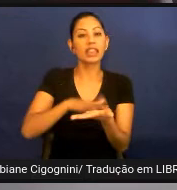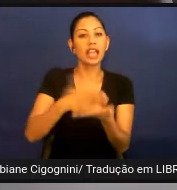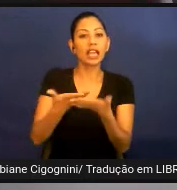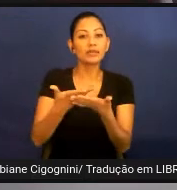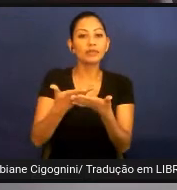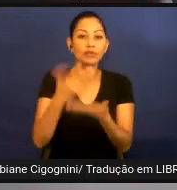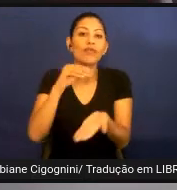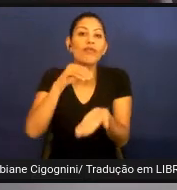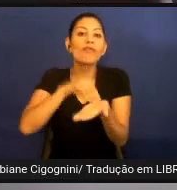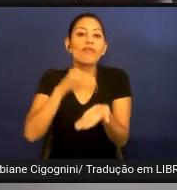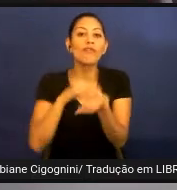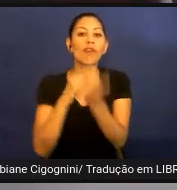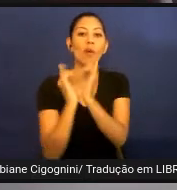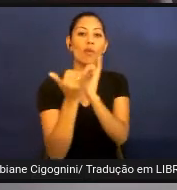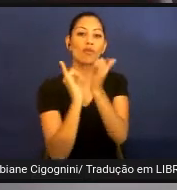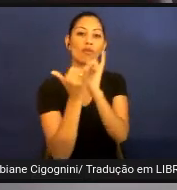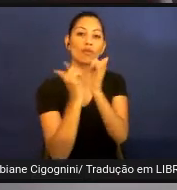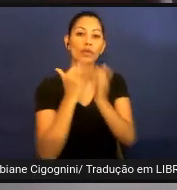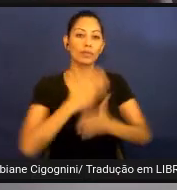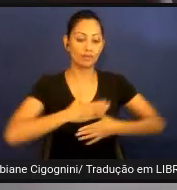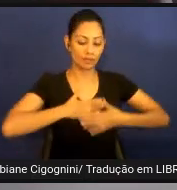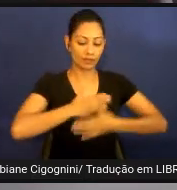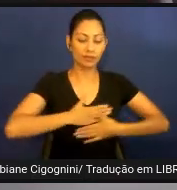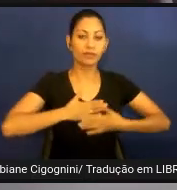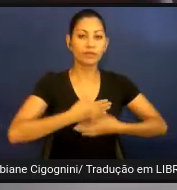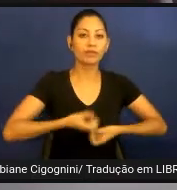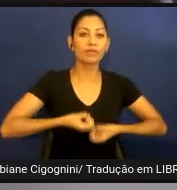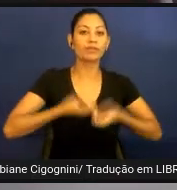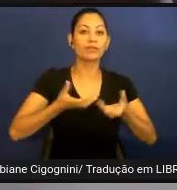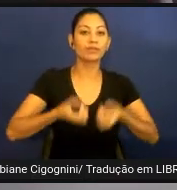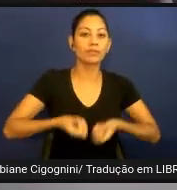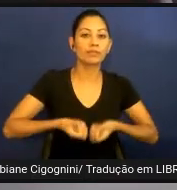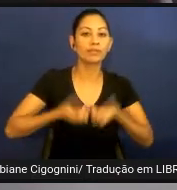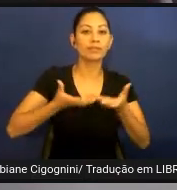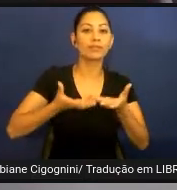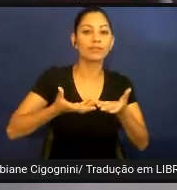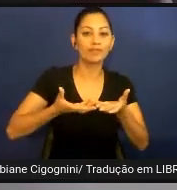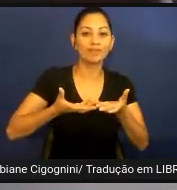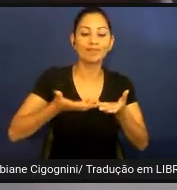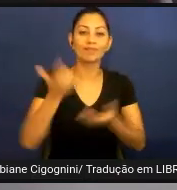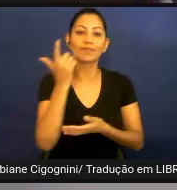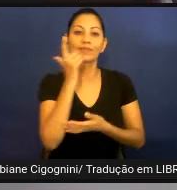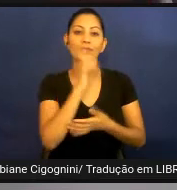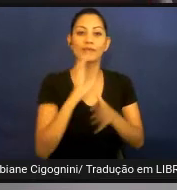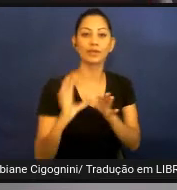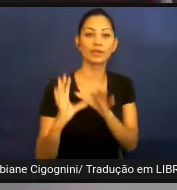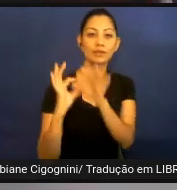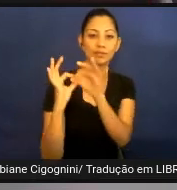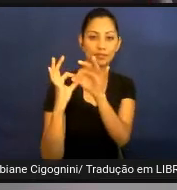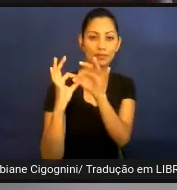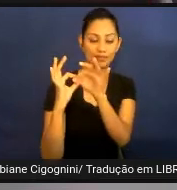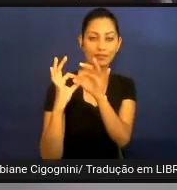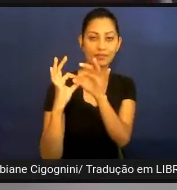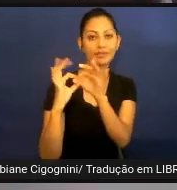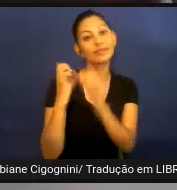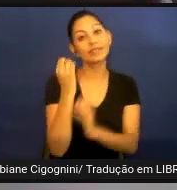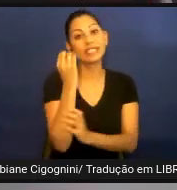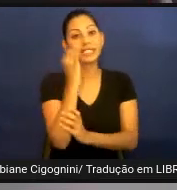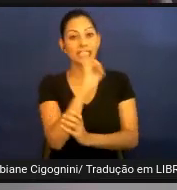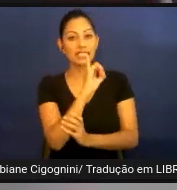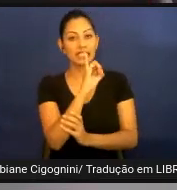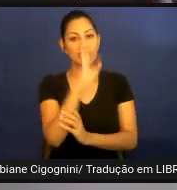sentindo, o que leva a um diagnóstico não tão correto quanto levaria se o profissional